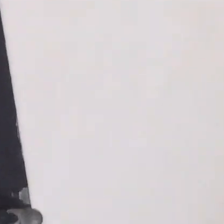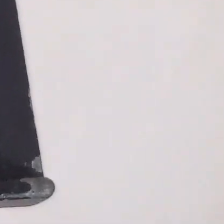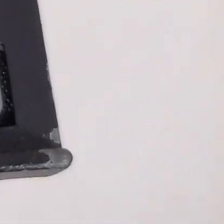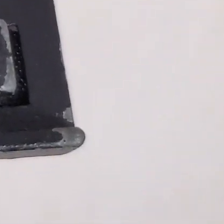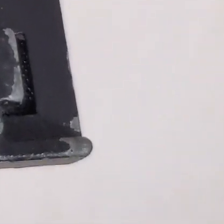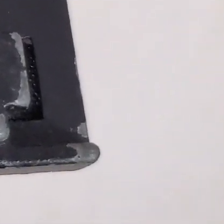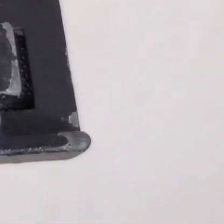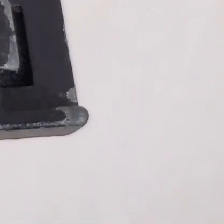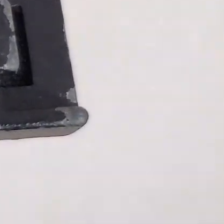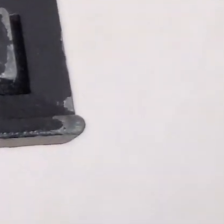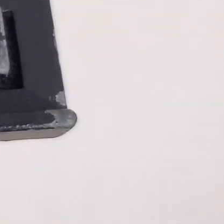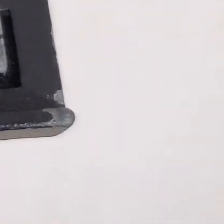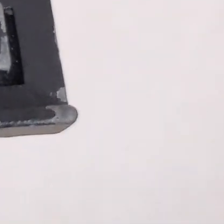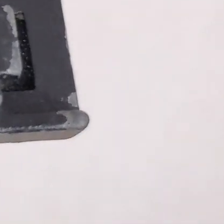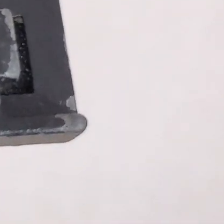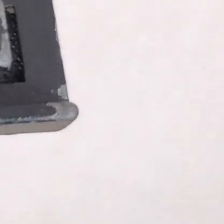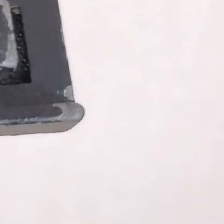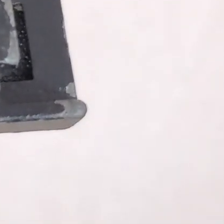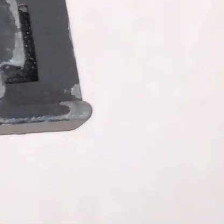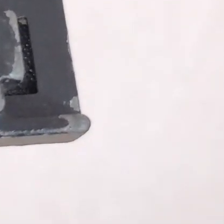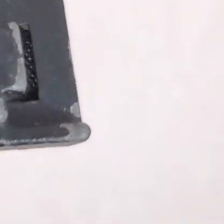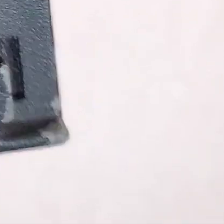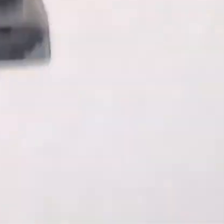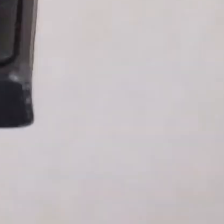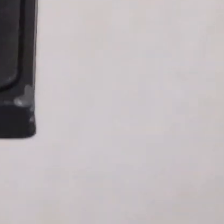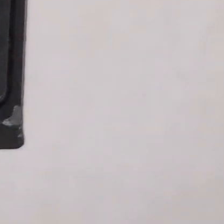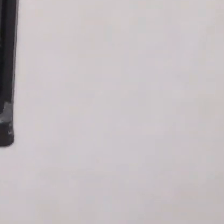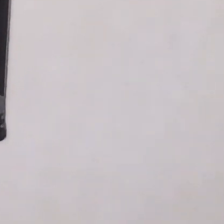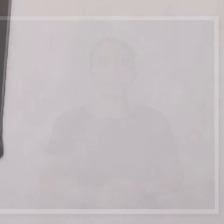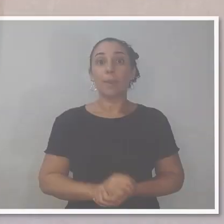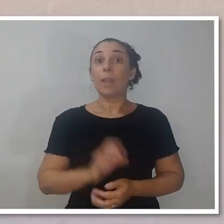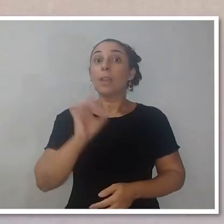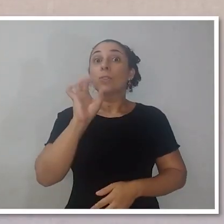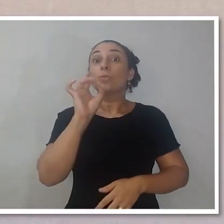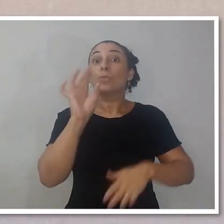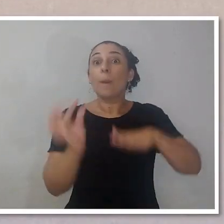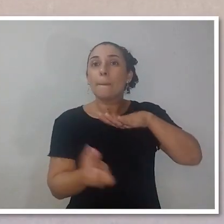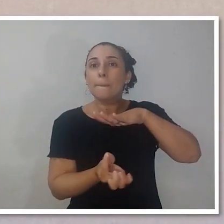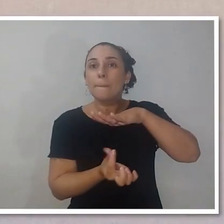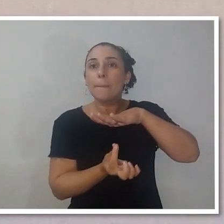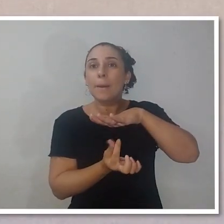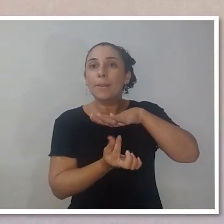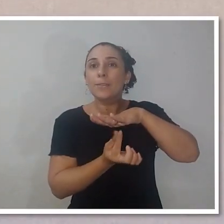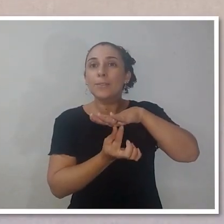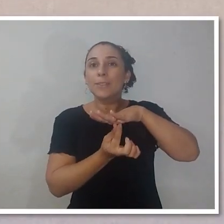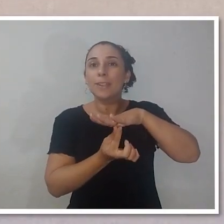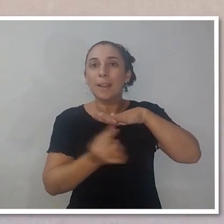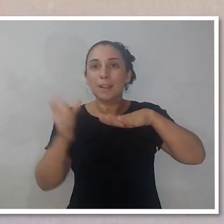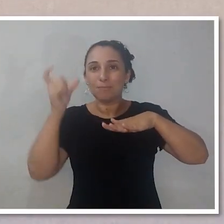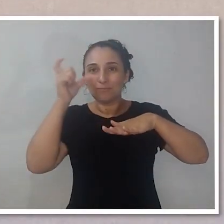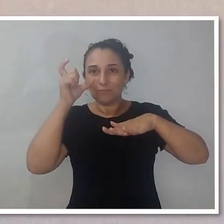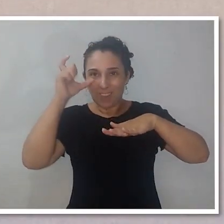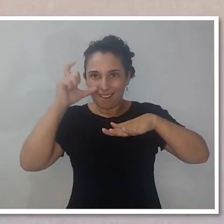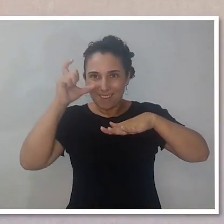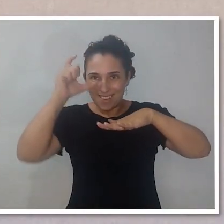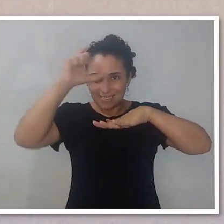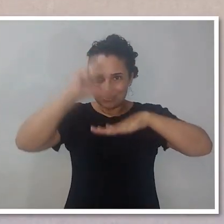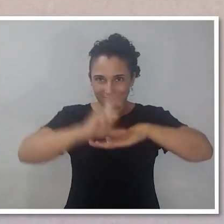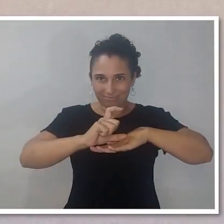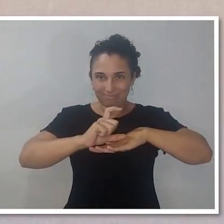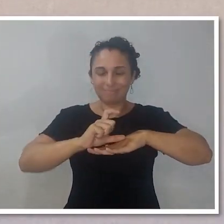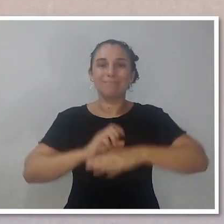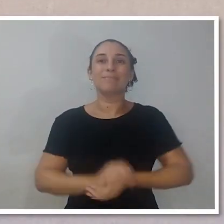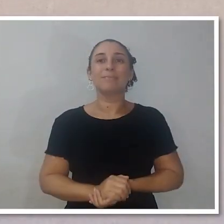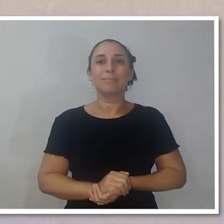posição que ele vai ficar virado para a lente. Eu vou parafusar aqui embaixo do corpo da máquina. Eu